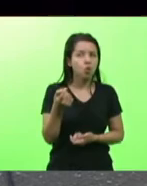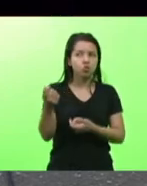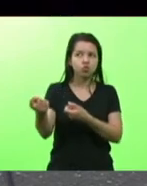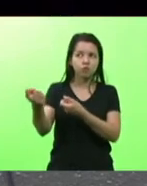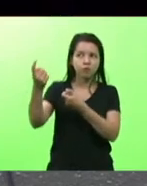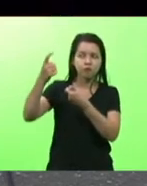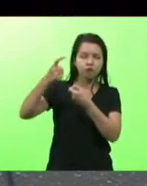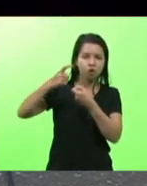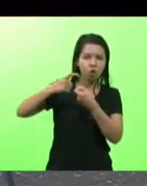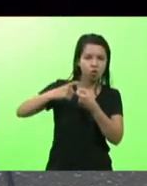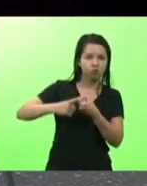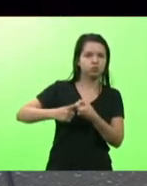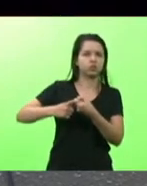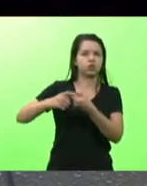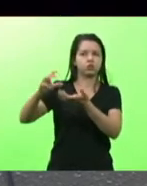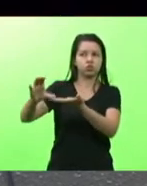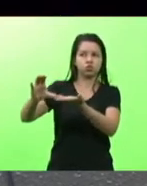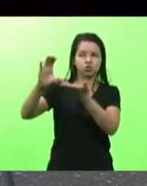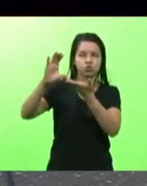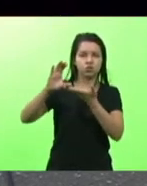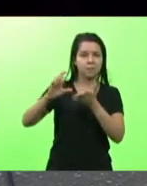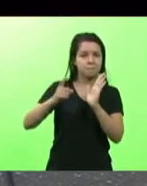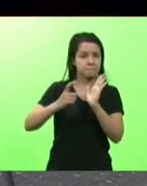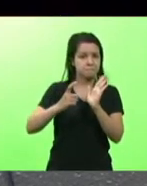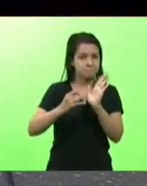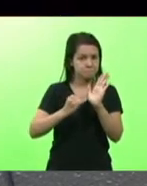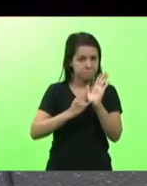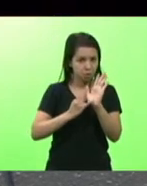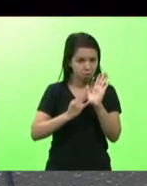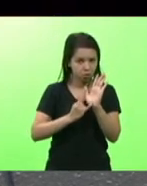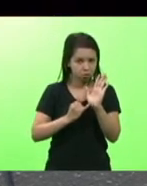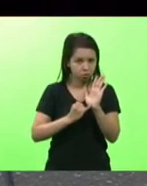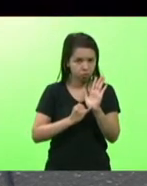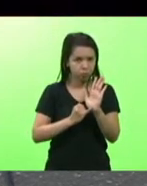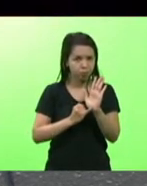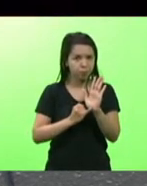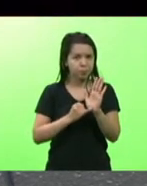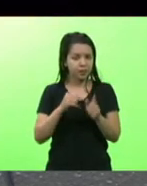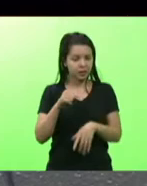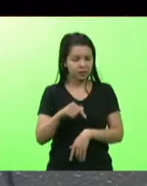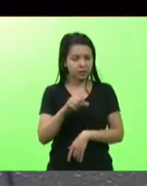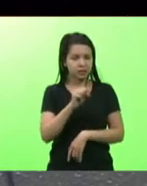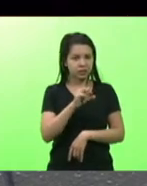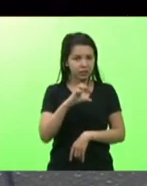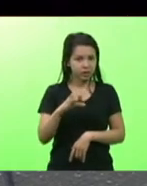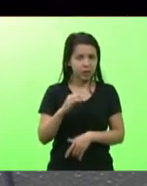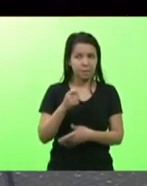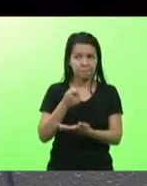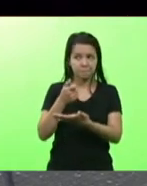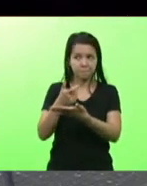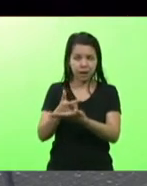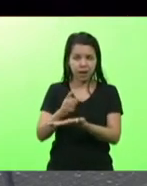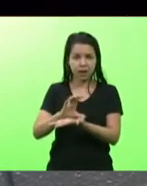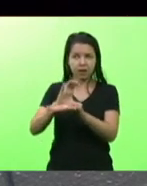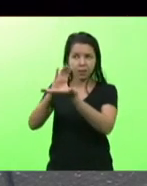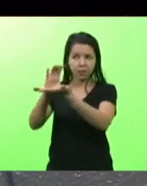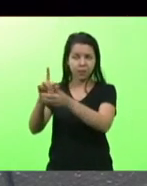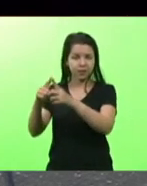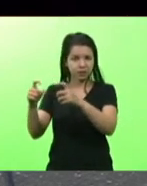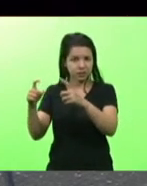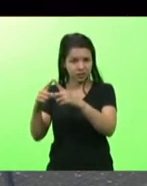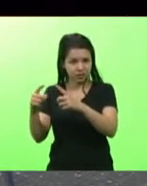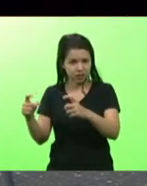dos impostos que Santa Catarina manda para Brasília certamente que o nosso Estado